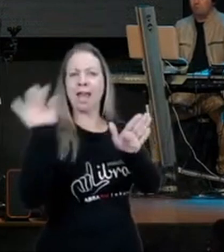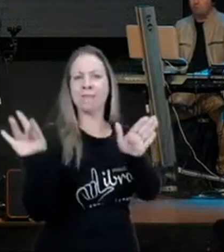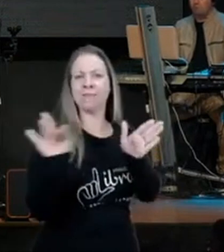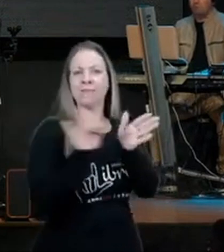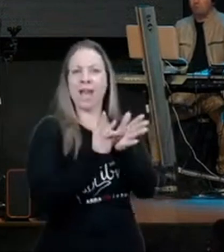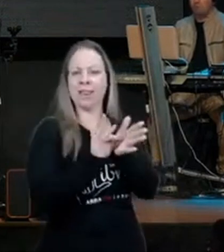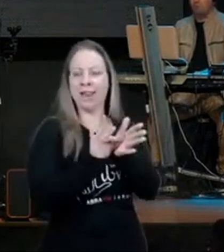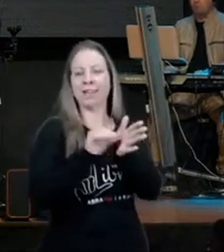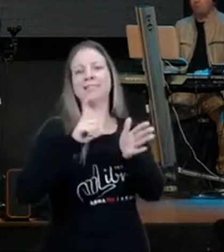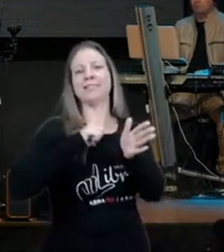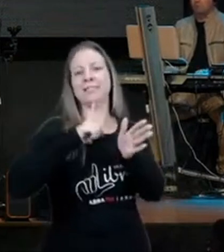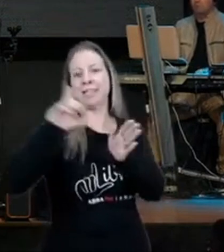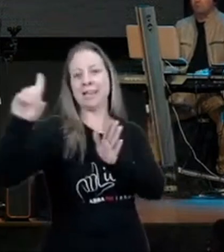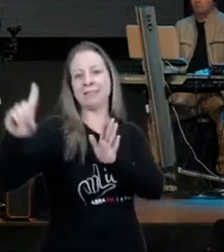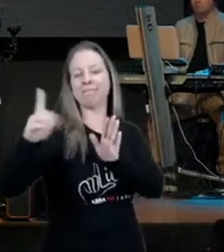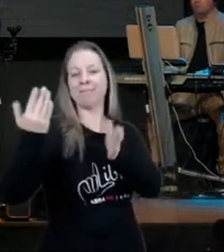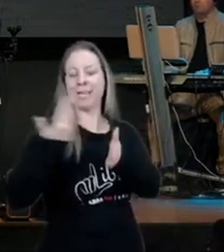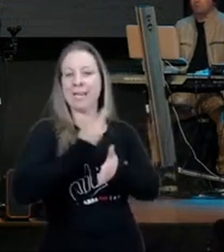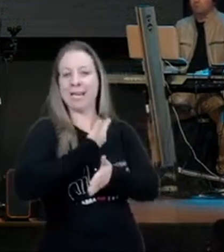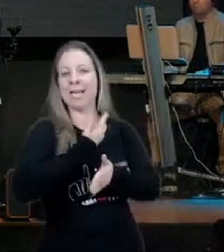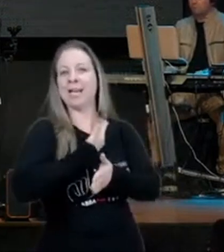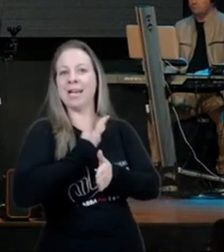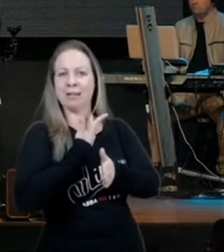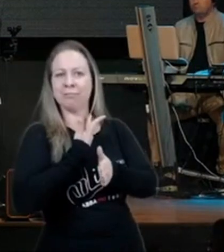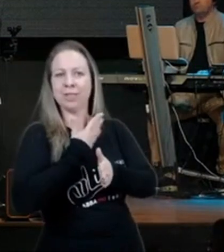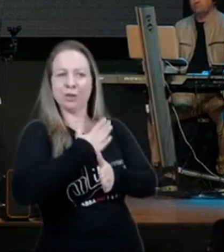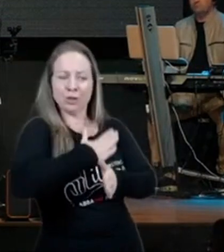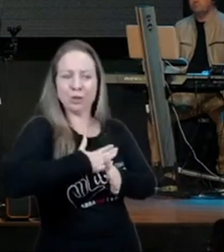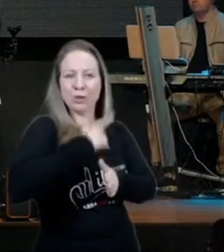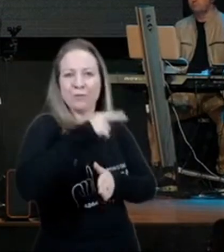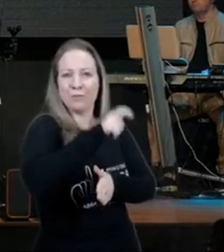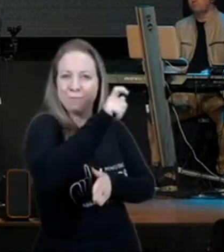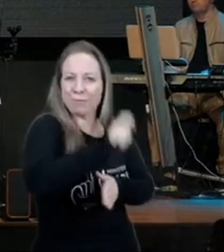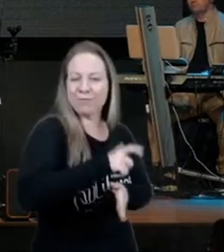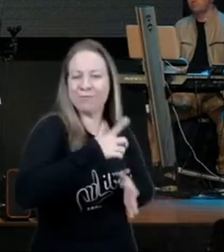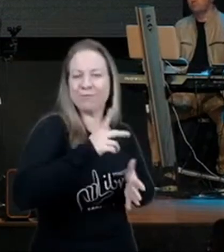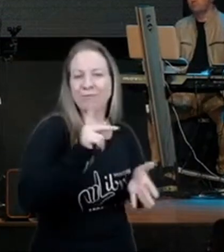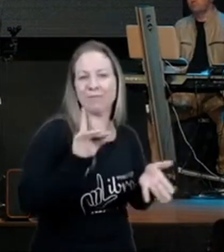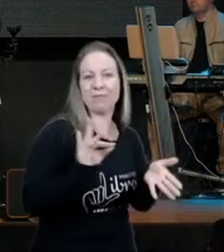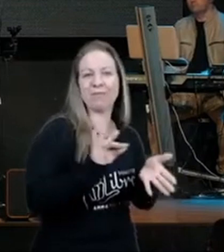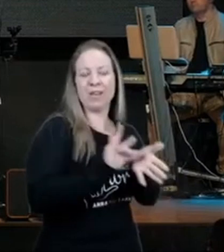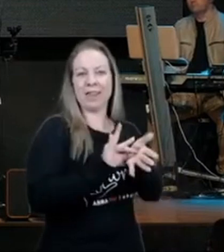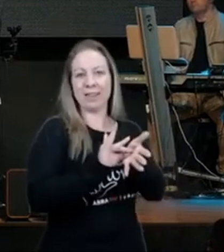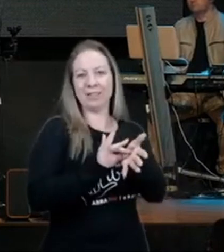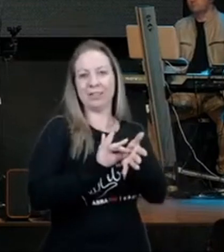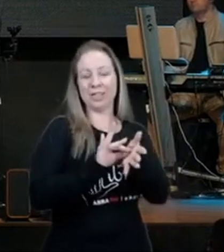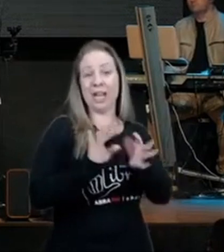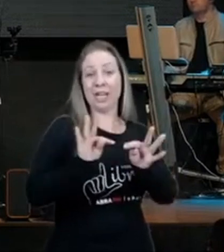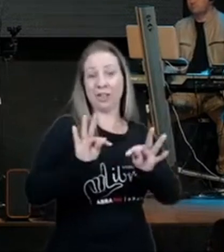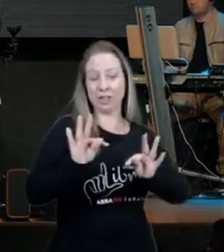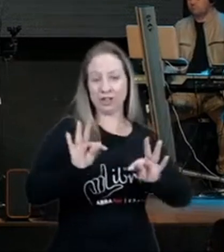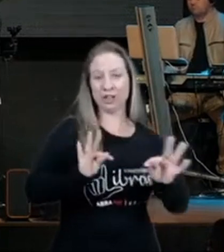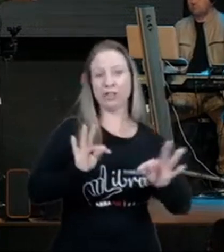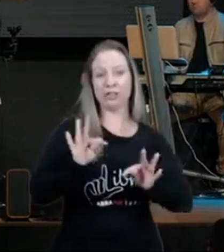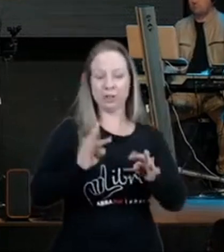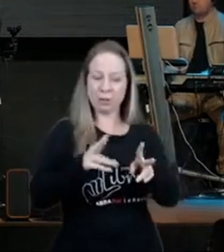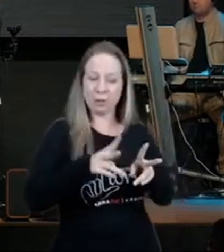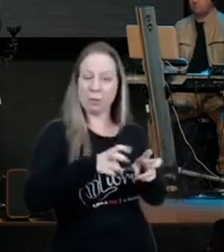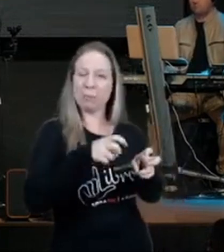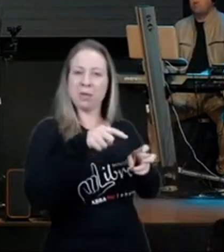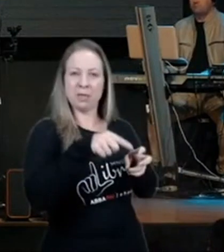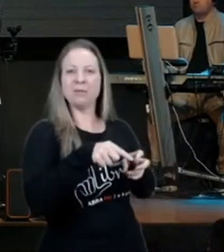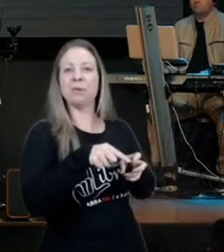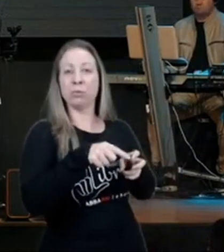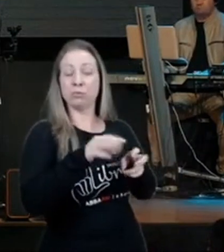nos nossos olhos e percebem quando a gente está triste, ninguém percebeu, mas Tito percebe, está uma festa,